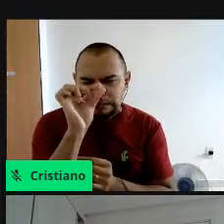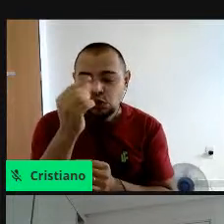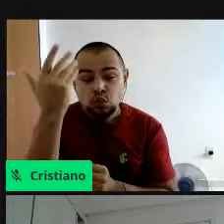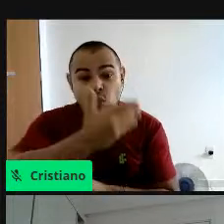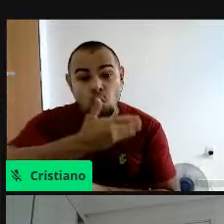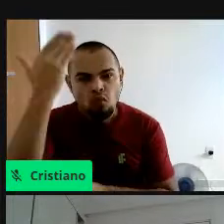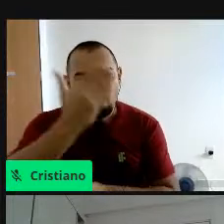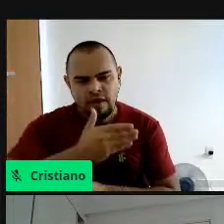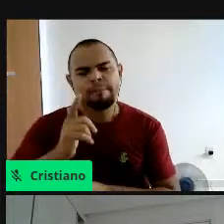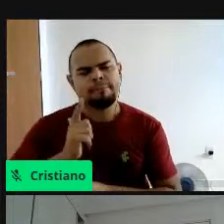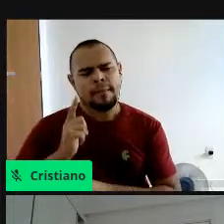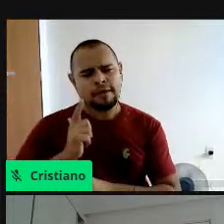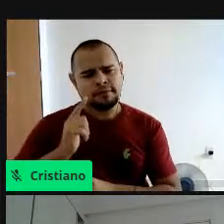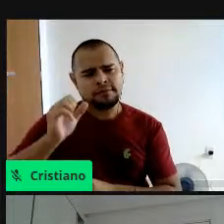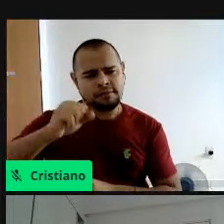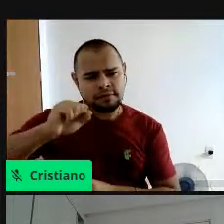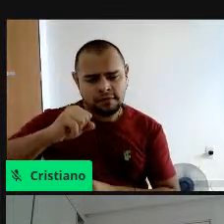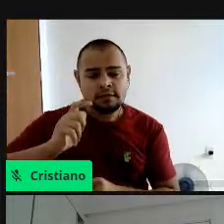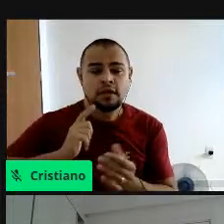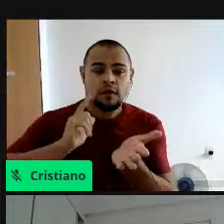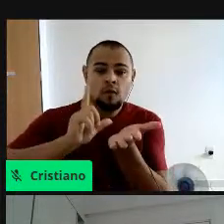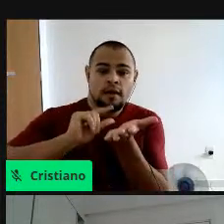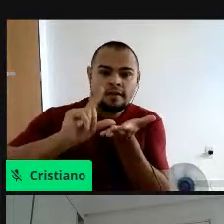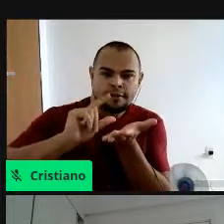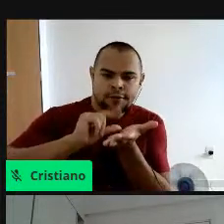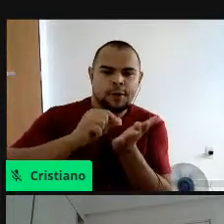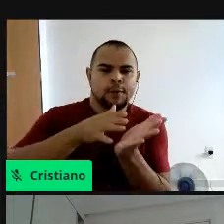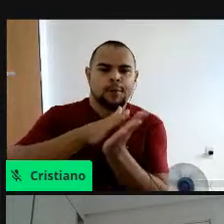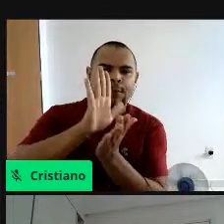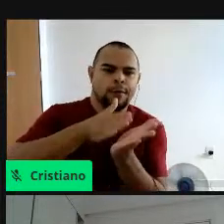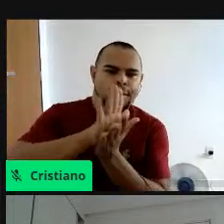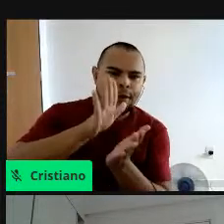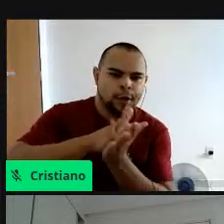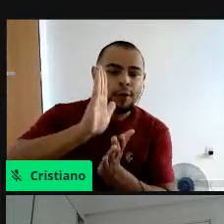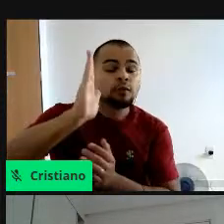ele é. Mas os estudos, né, já publicaram,